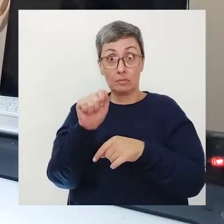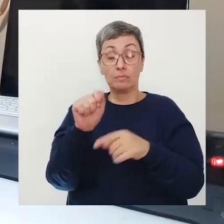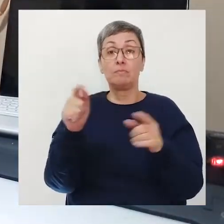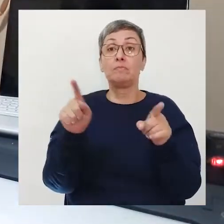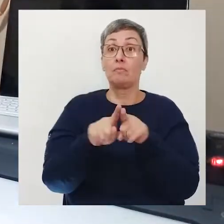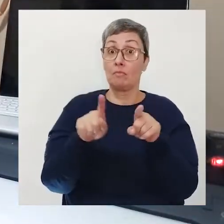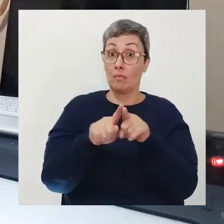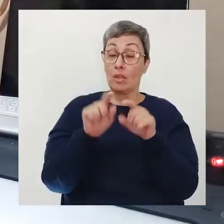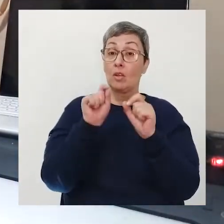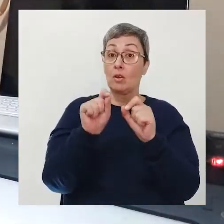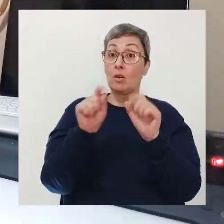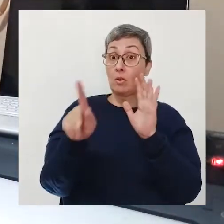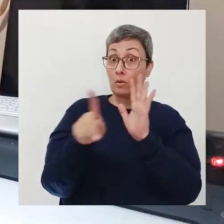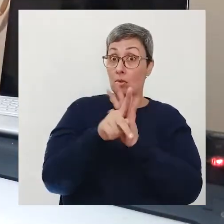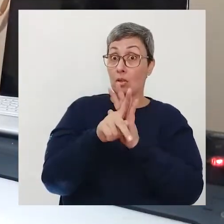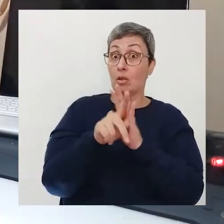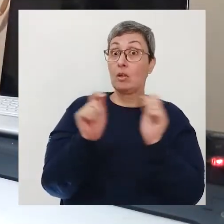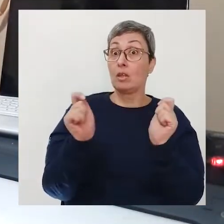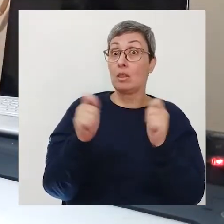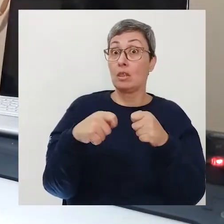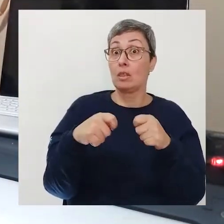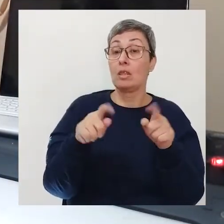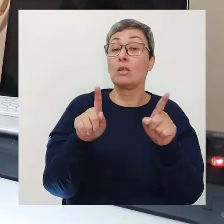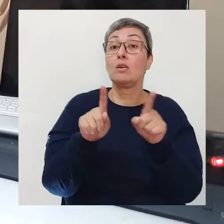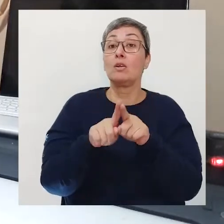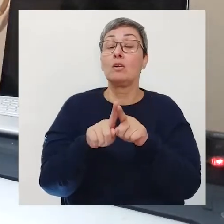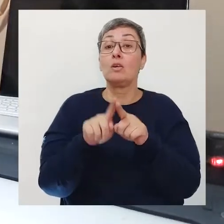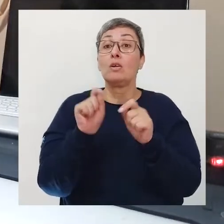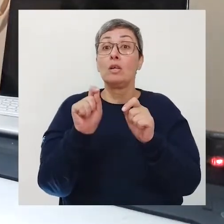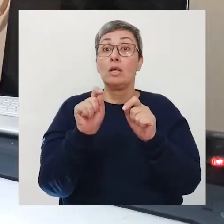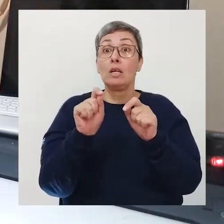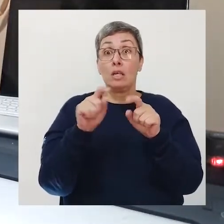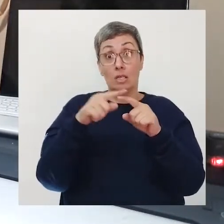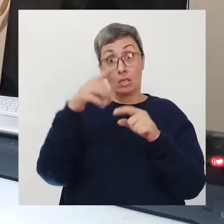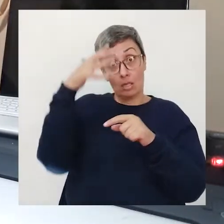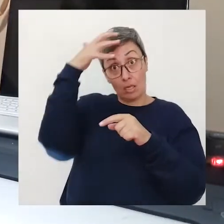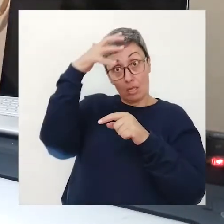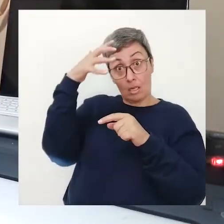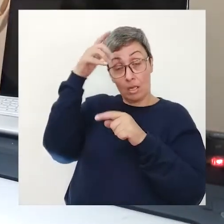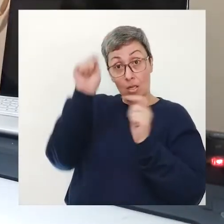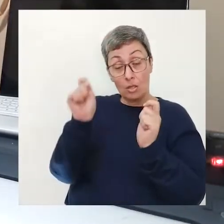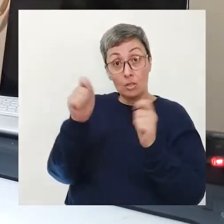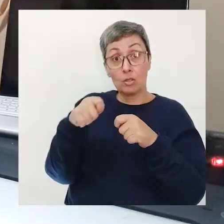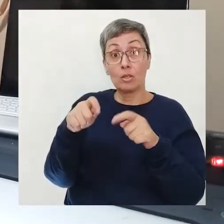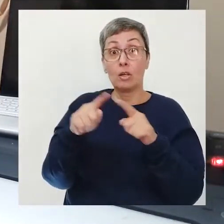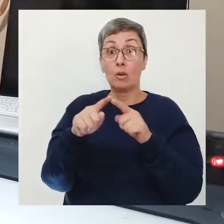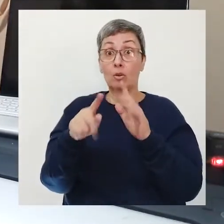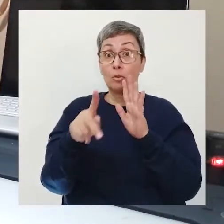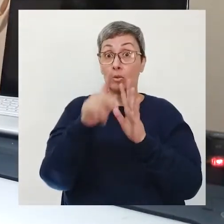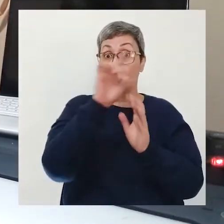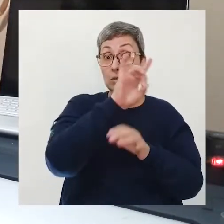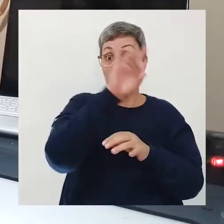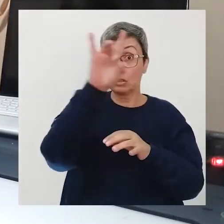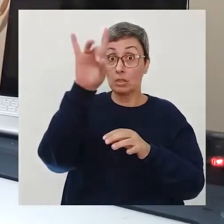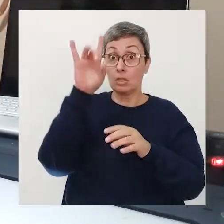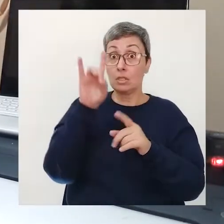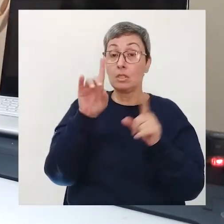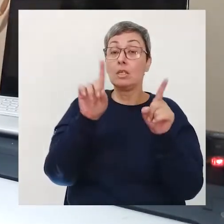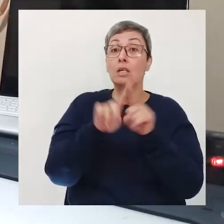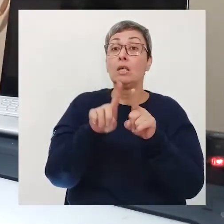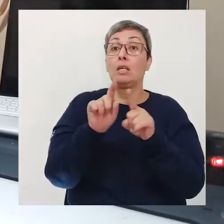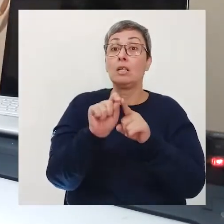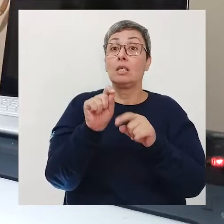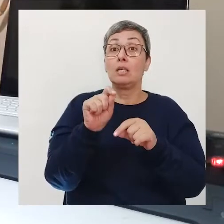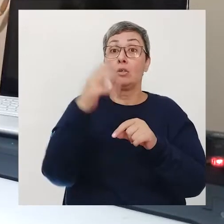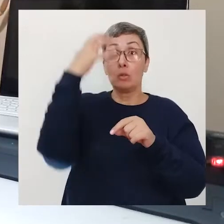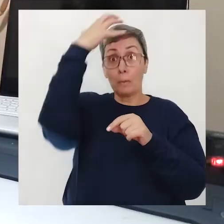com envelhecimento normal e com as enfermidades que normalmente ocorrem com envelhecimento né por exemplo